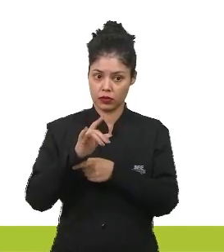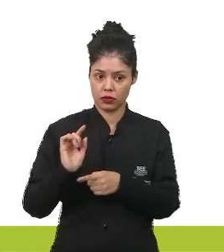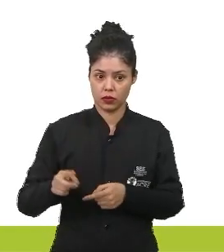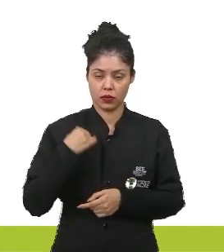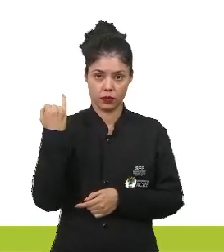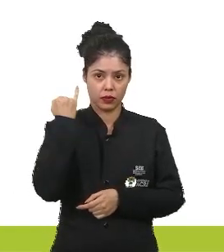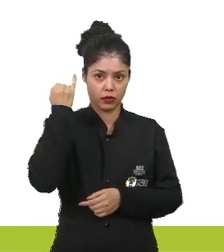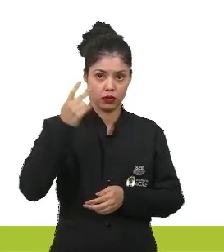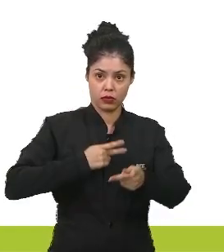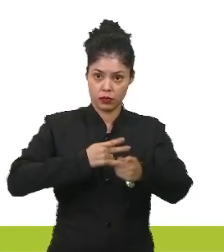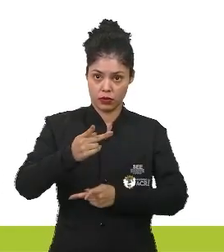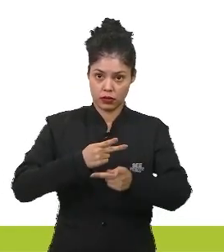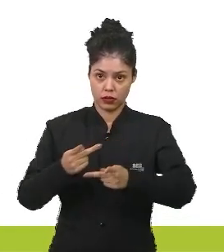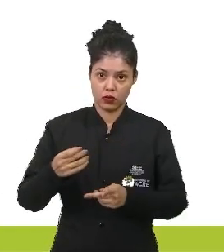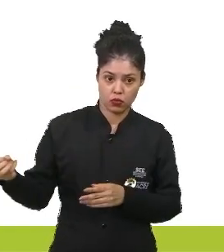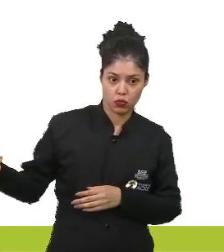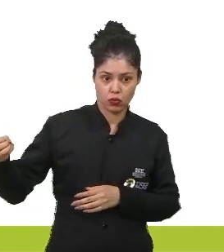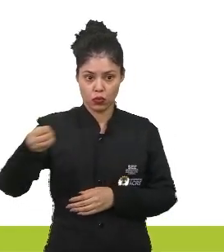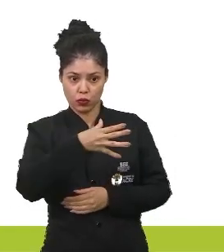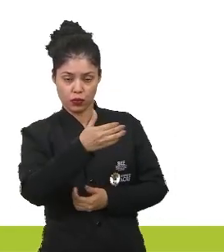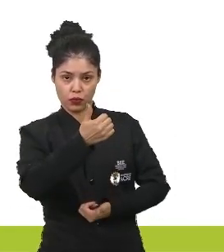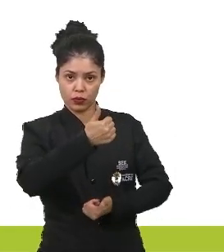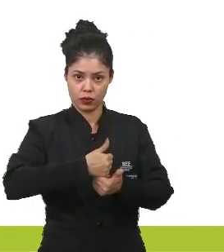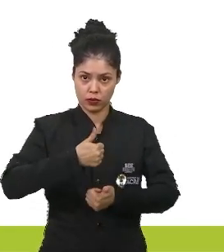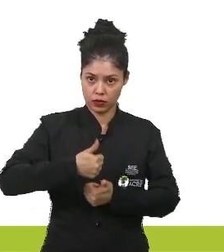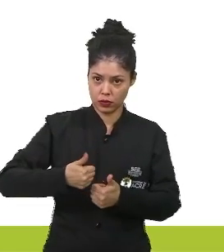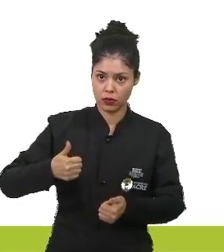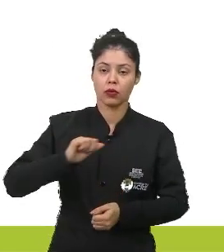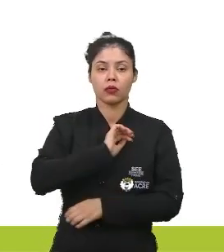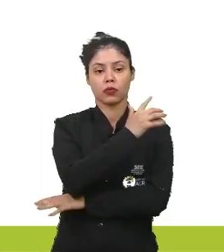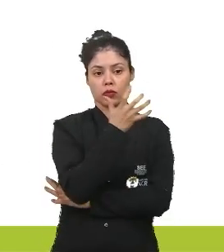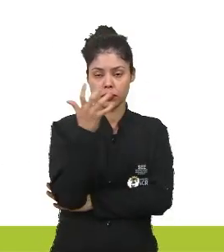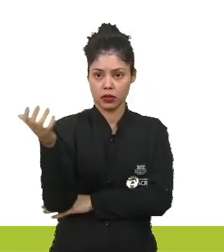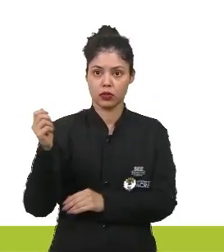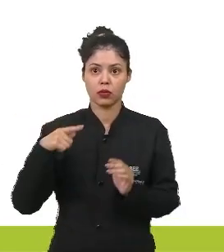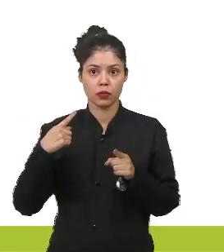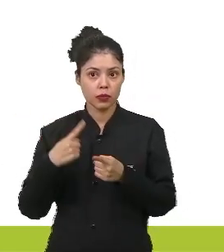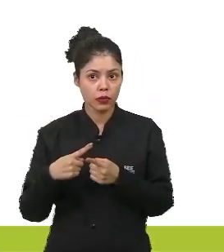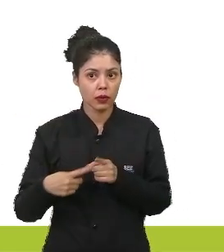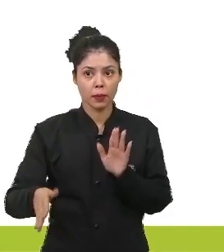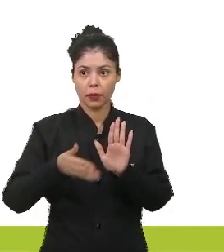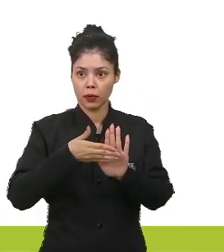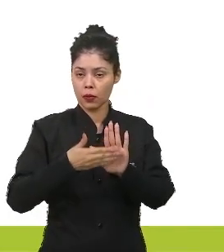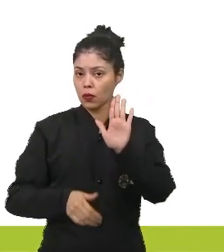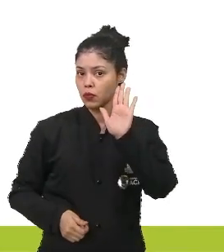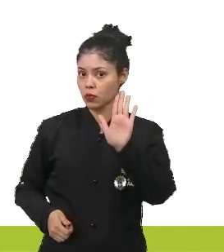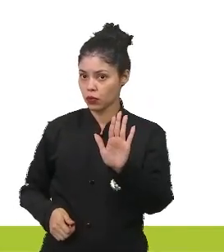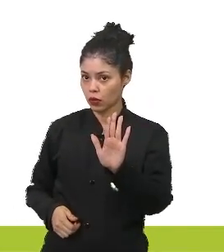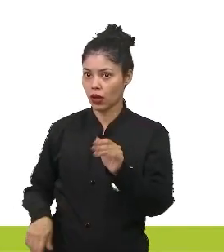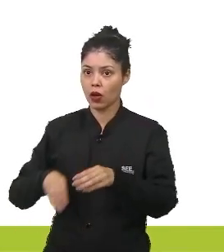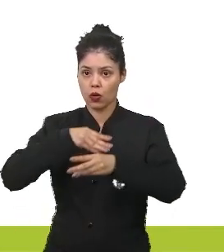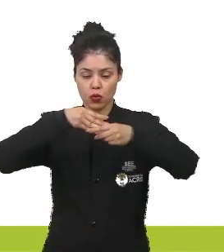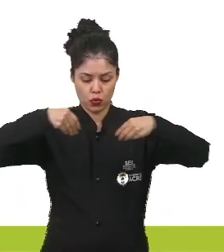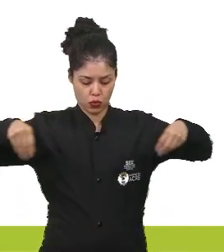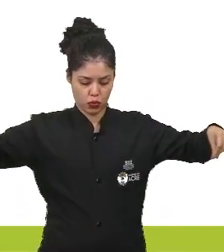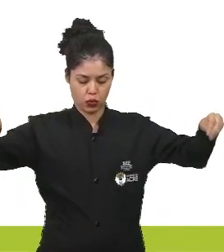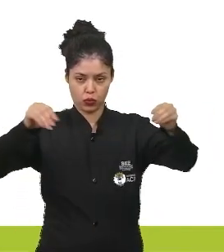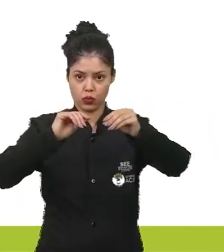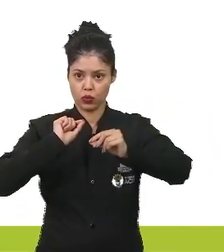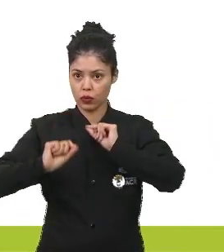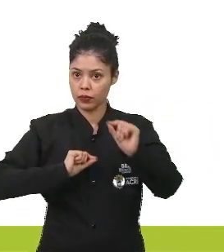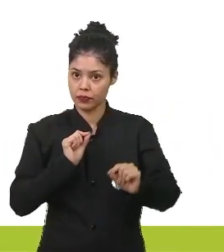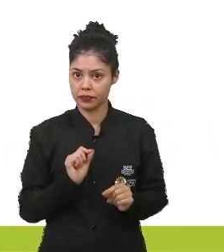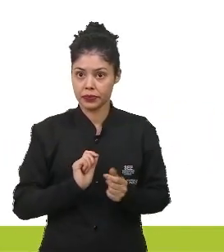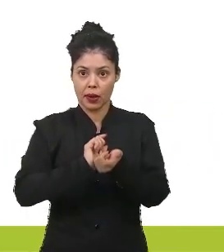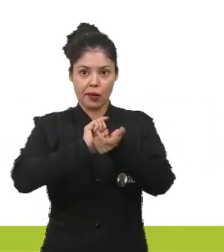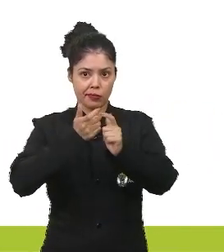importantes em um projeto de restauração ambiental, pois elas promovem no solo. A planta vai promover no